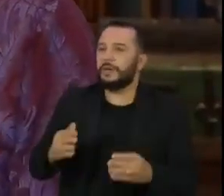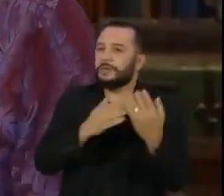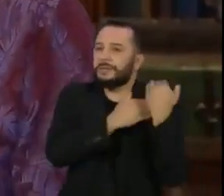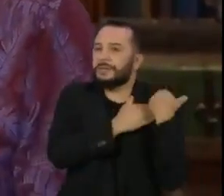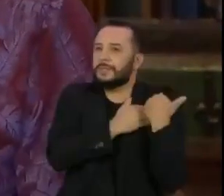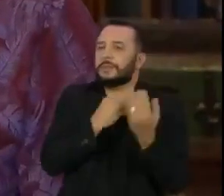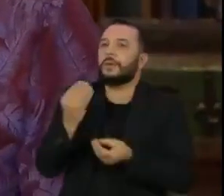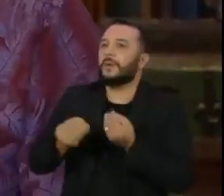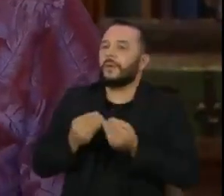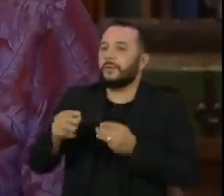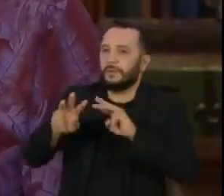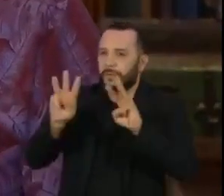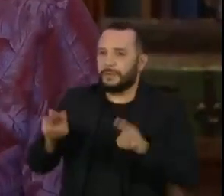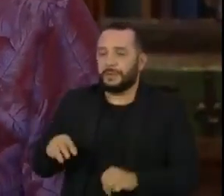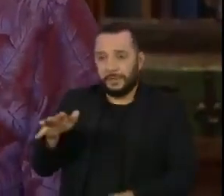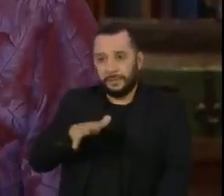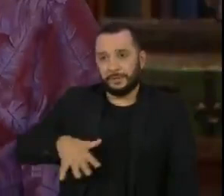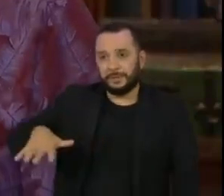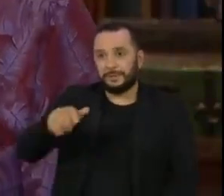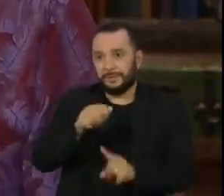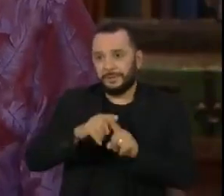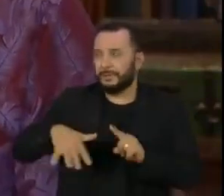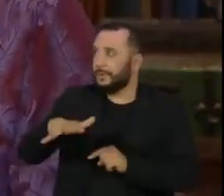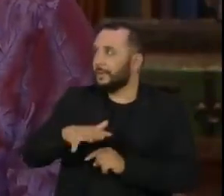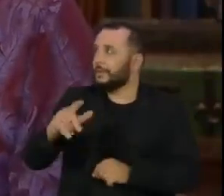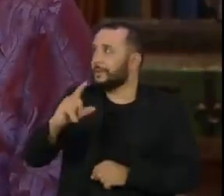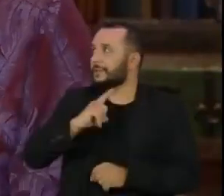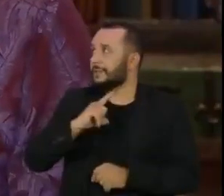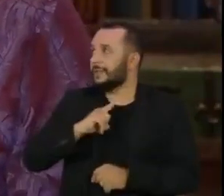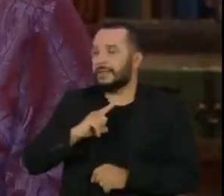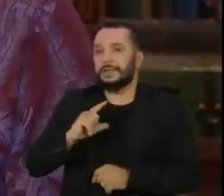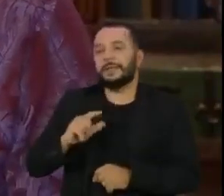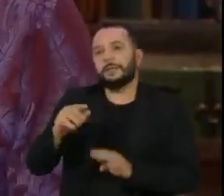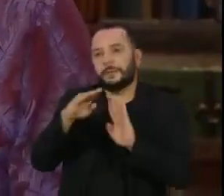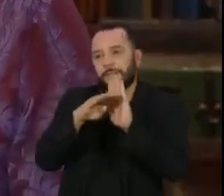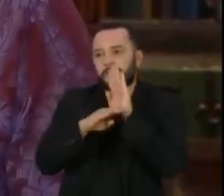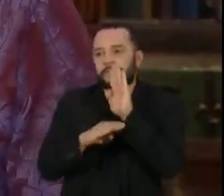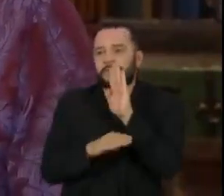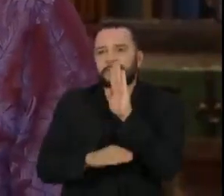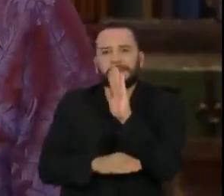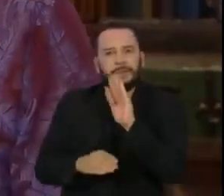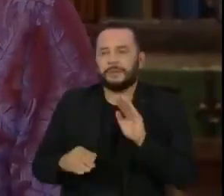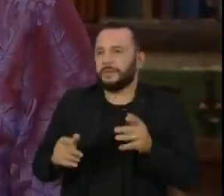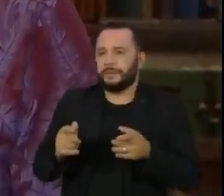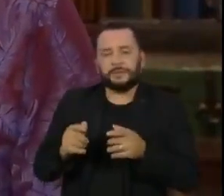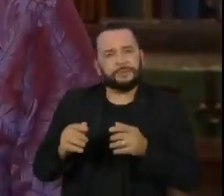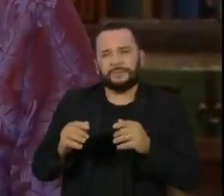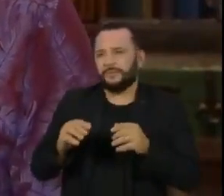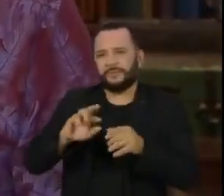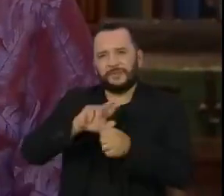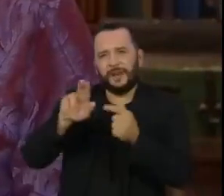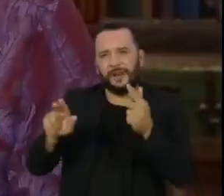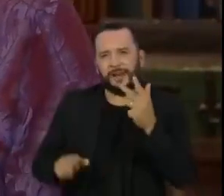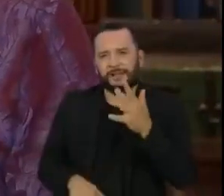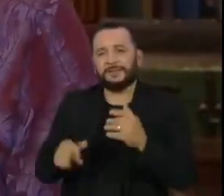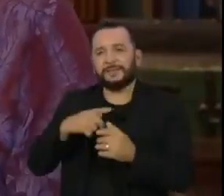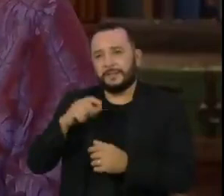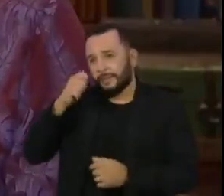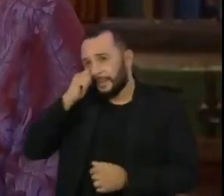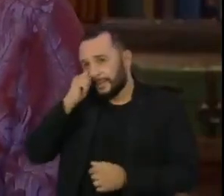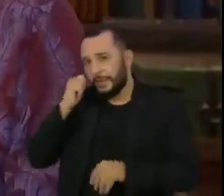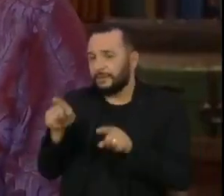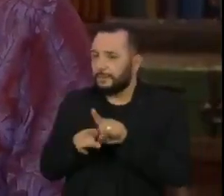museus têm no mundo contemporâneo. E tem uma ampla programação, tanto presencial como online,